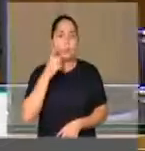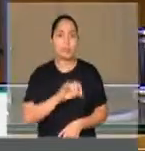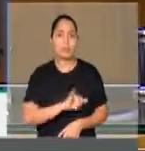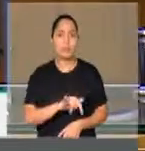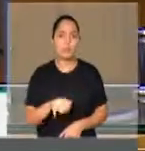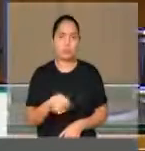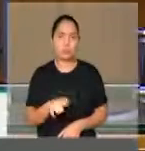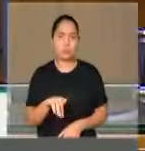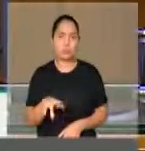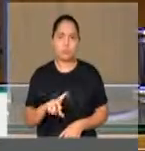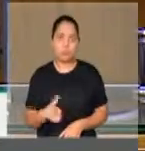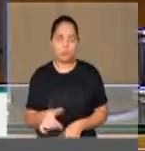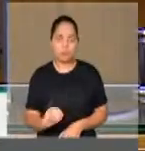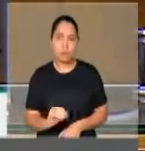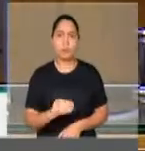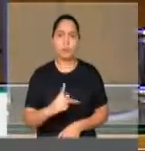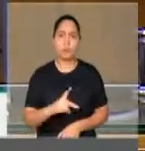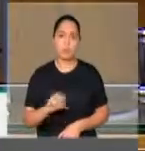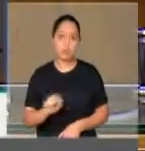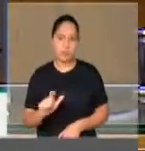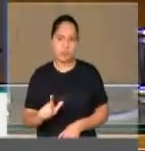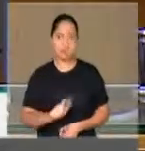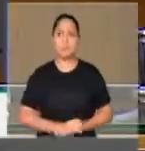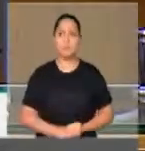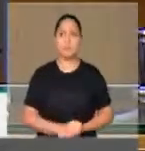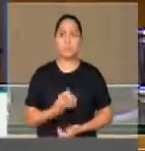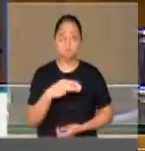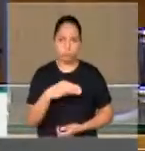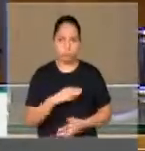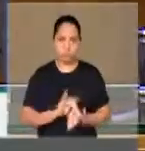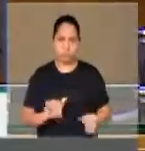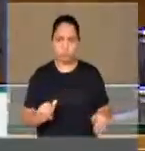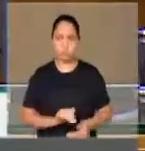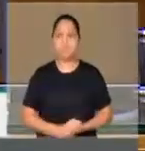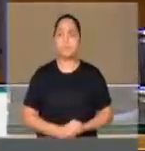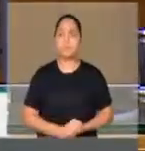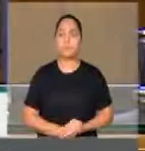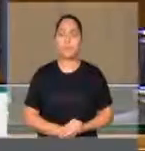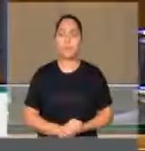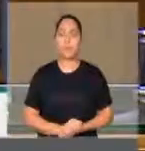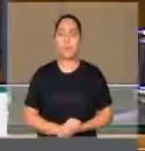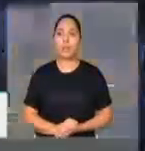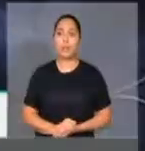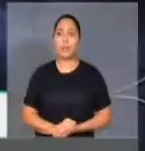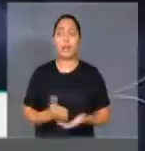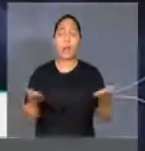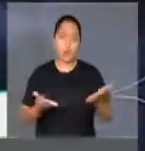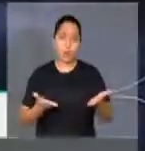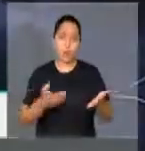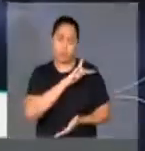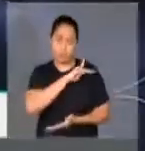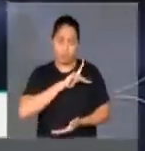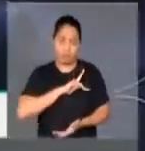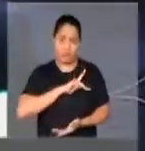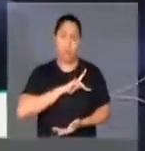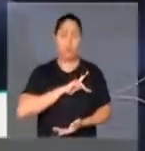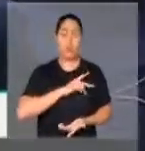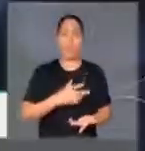O Girão do PSL do Rio Grande do Norte, Vossa Excelência, dispõe de um minuto. Senhor Presidente, eu queria, nessa manhã,